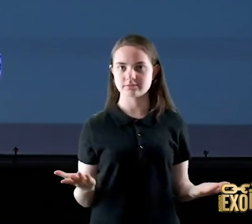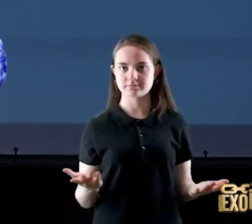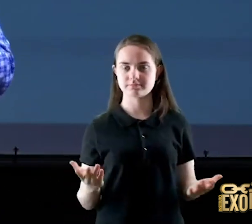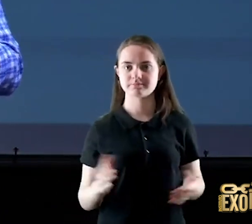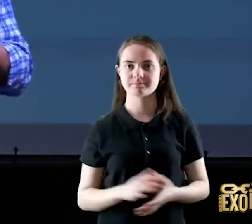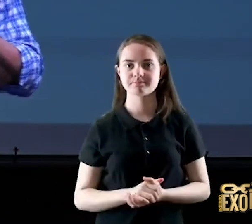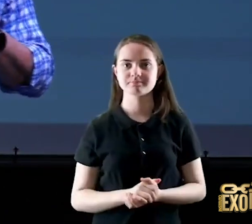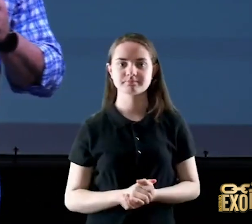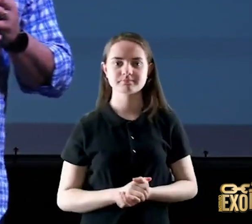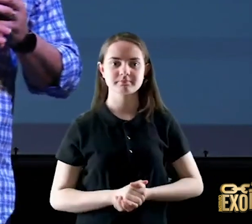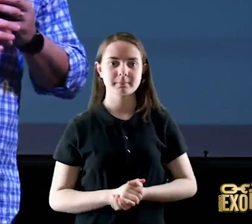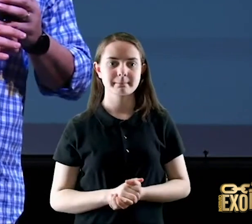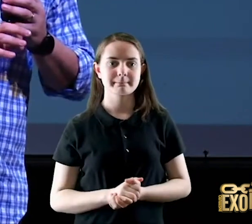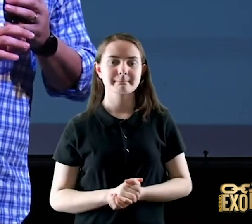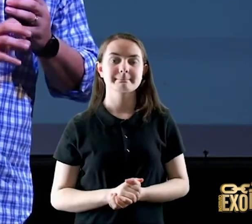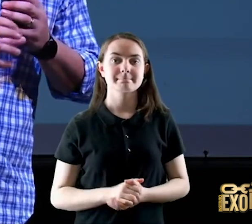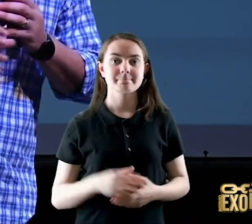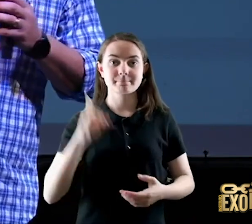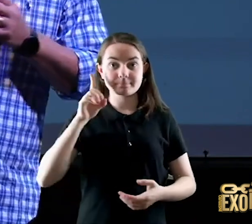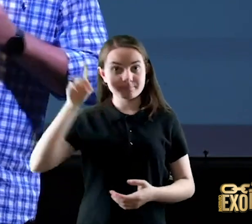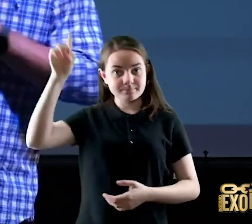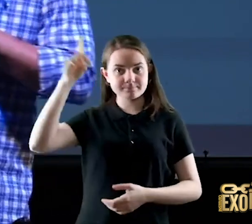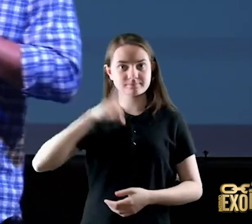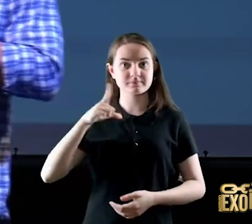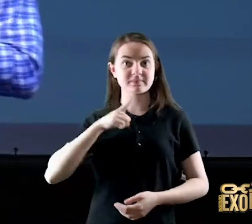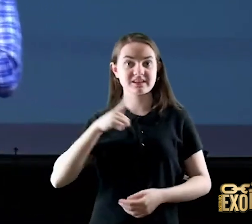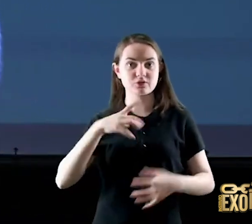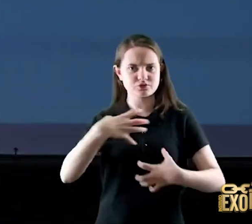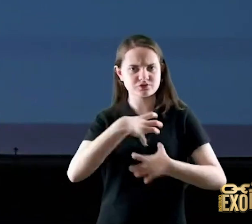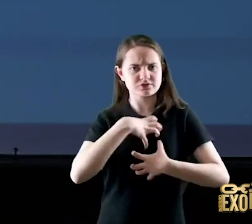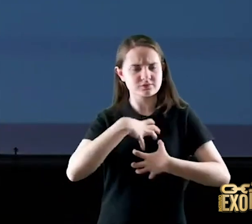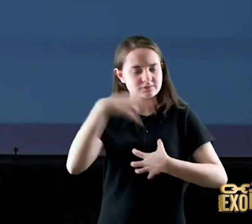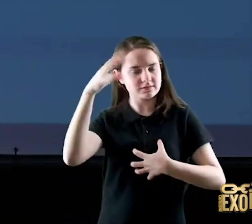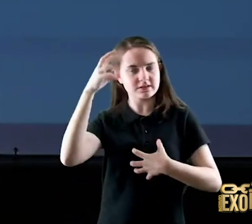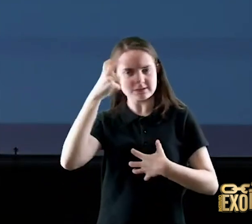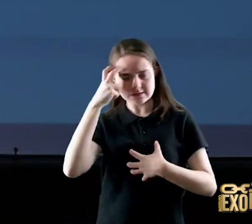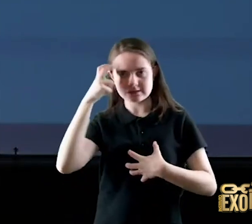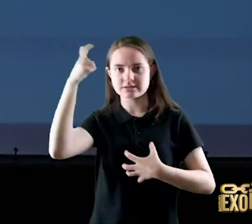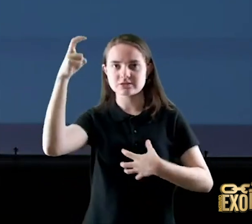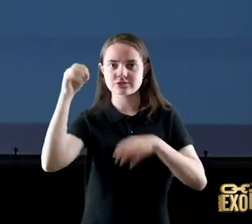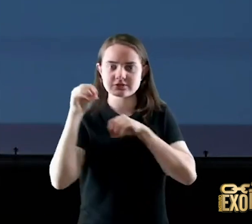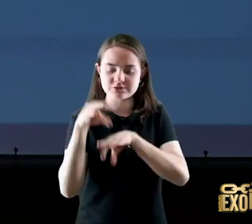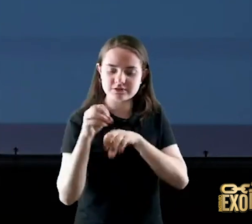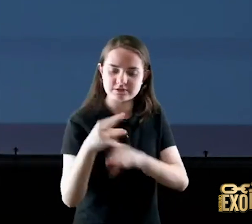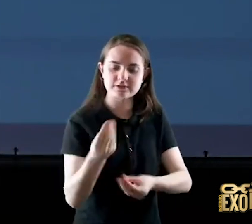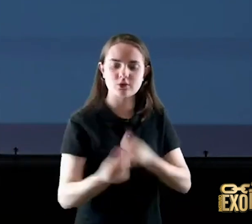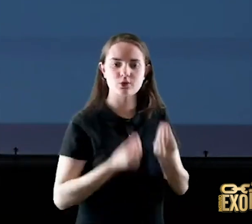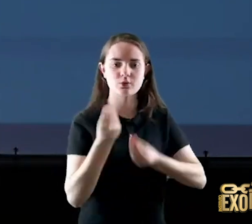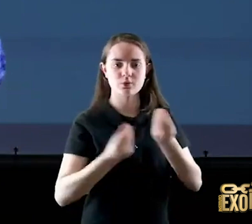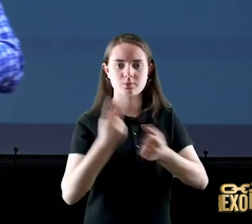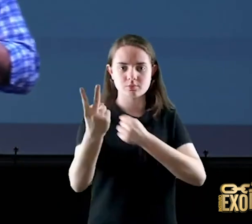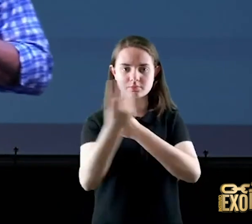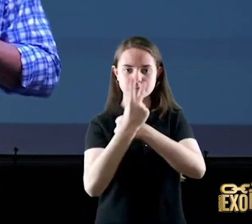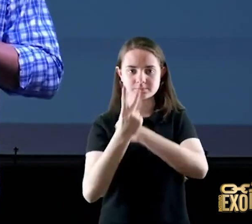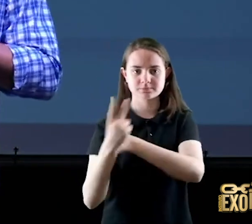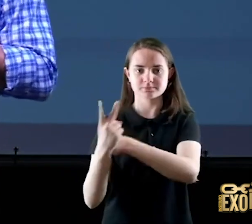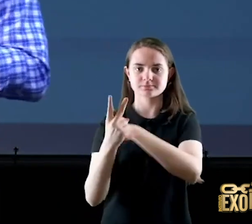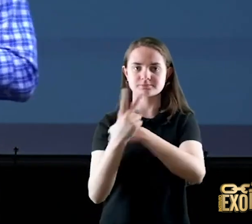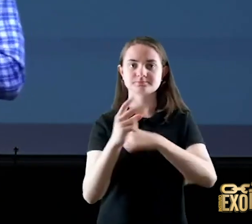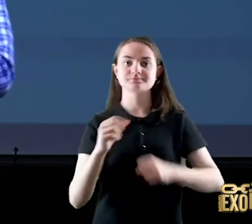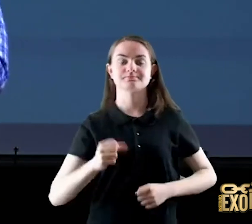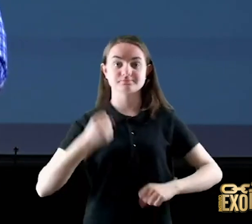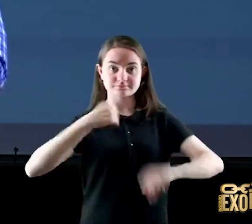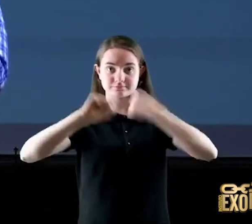Deus ele tem uma maneira muito inteligente de ensinar a gente como que ele nos protege o salmista tinha que ser minha